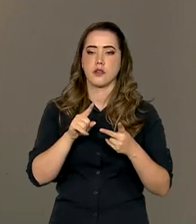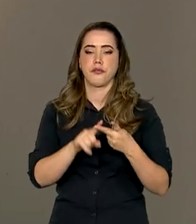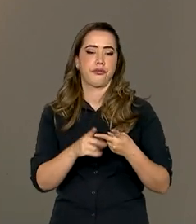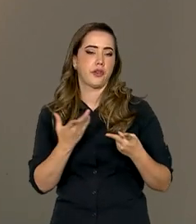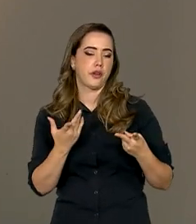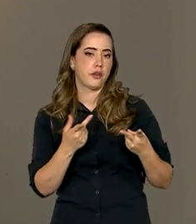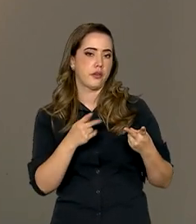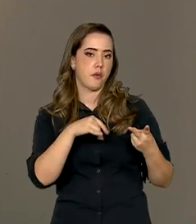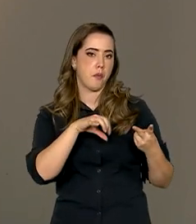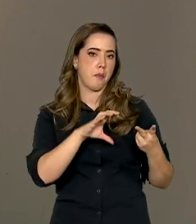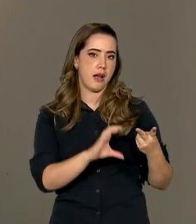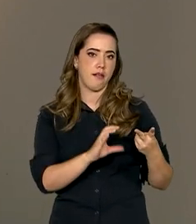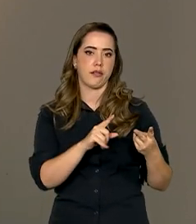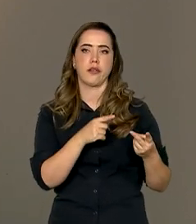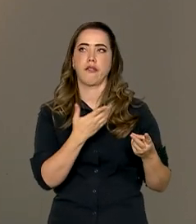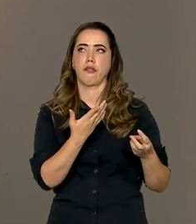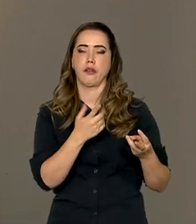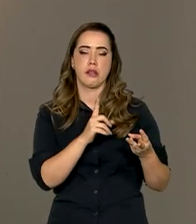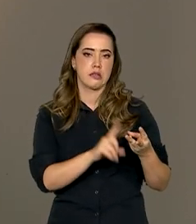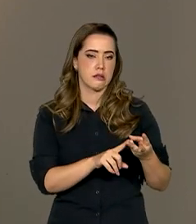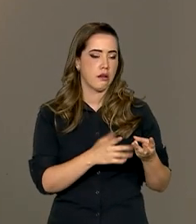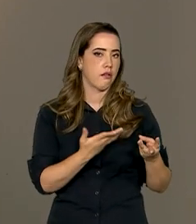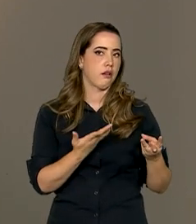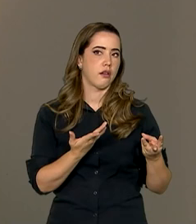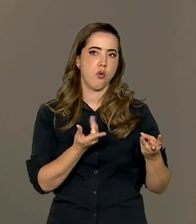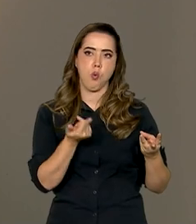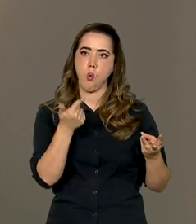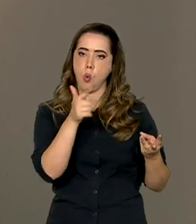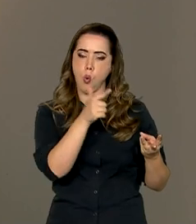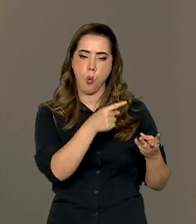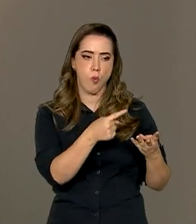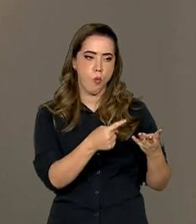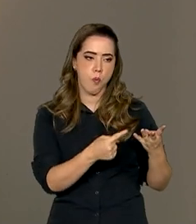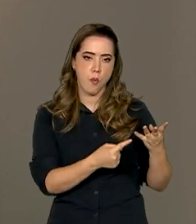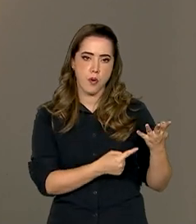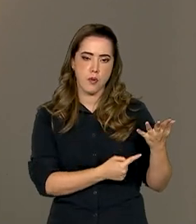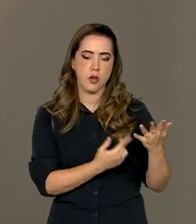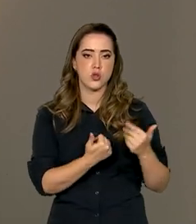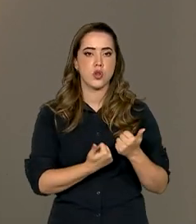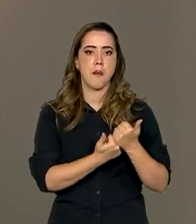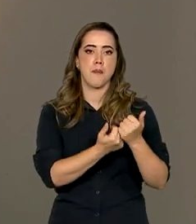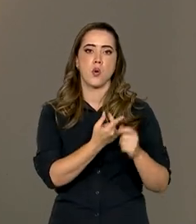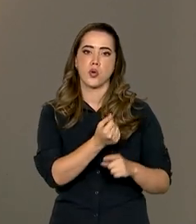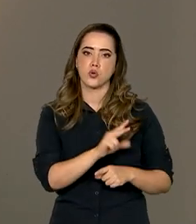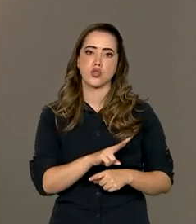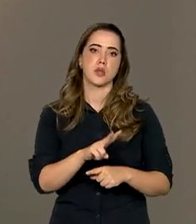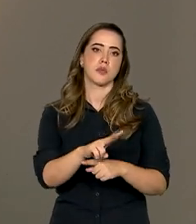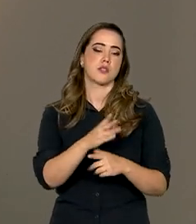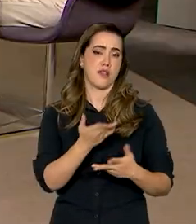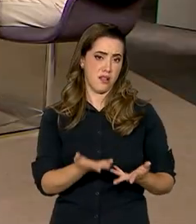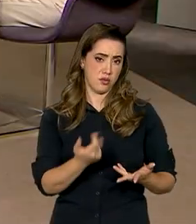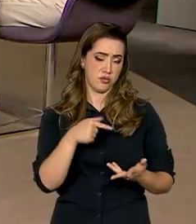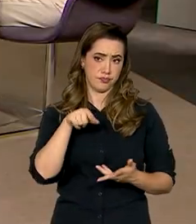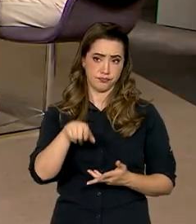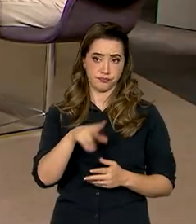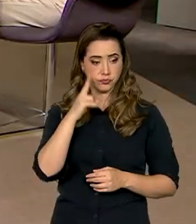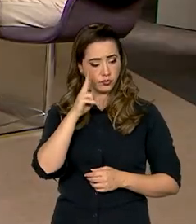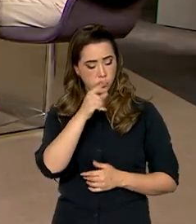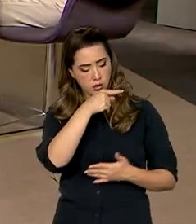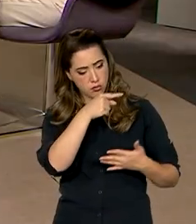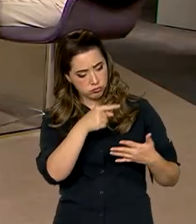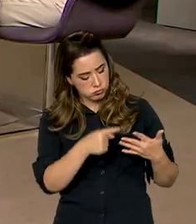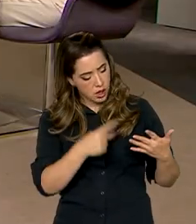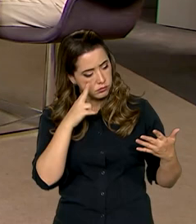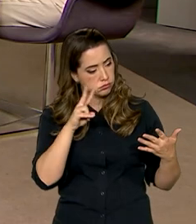tem o Programa de Aceleração do Crescimento, você tem as questões de apoio ao crédito. Então, ao considerar tudo